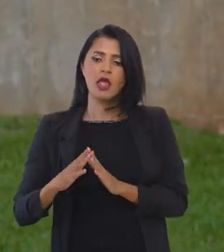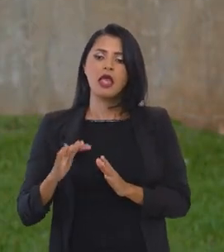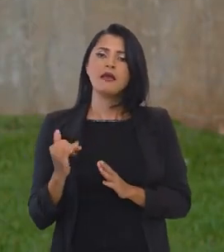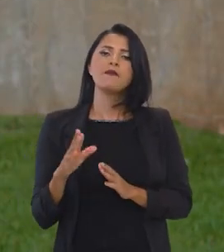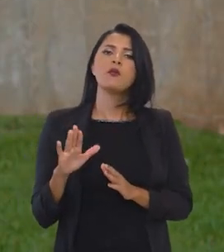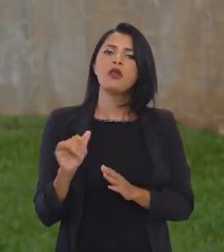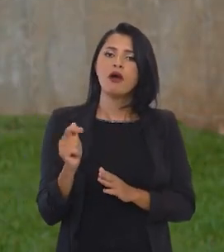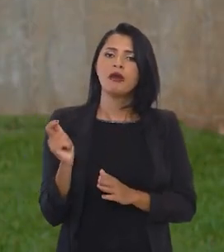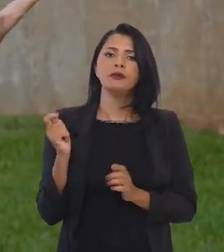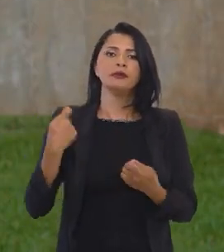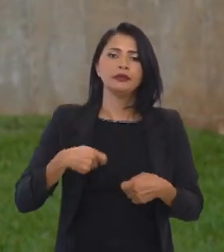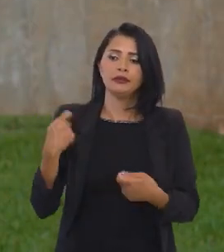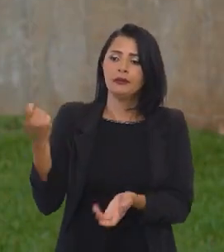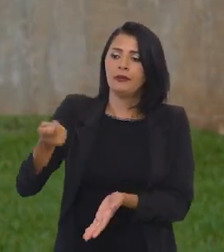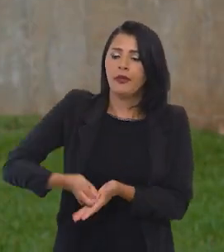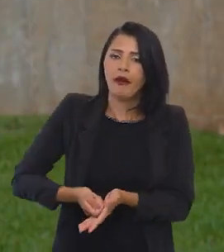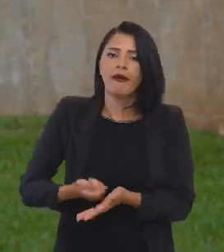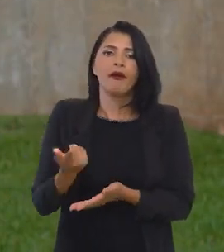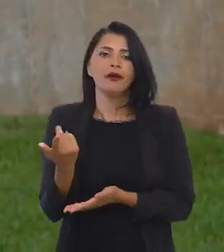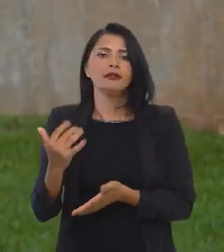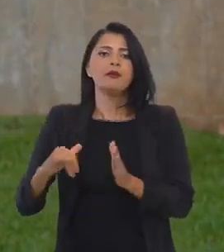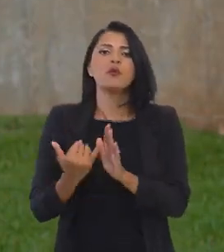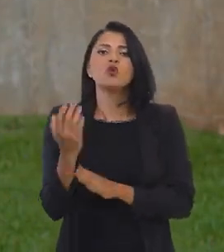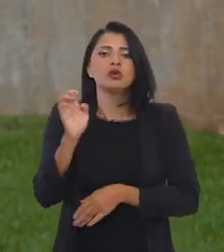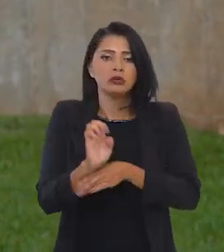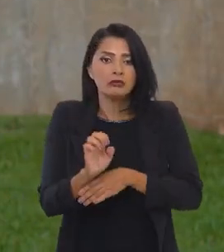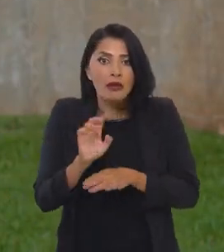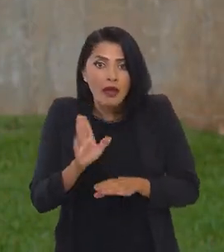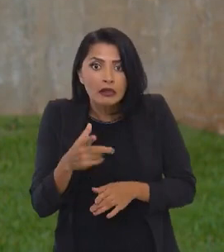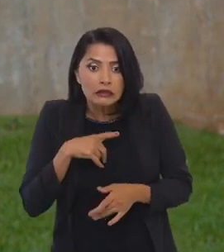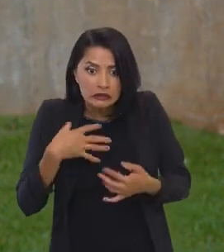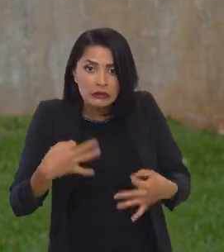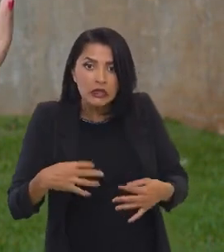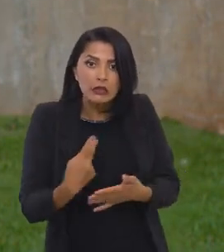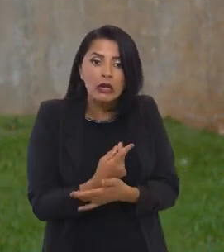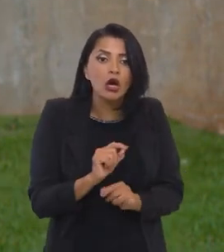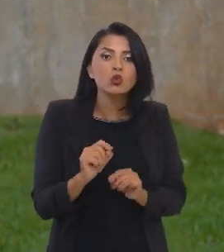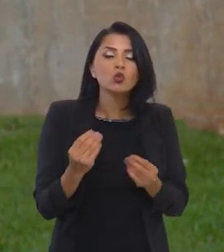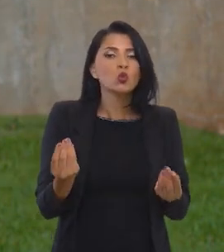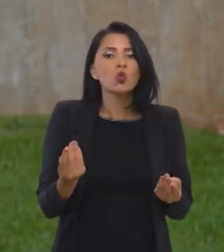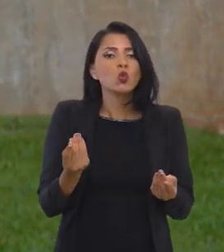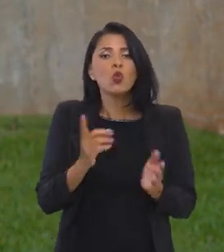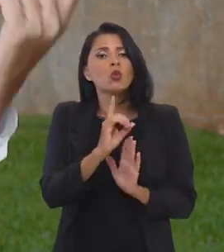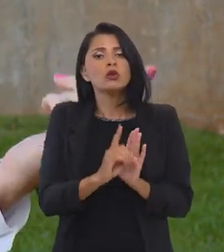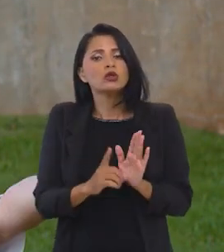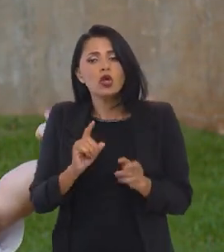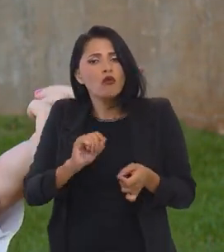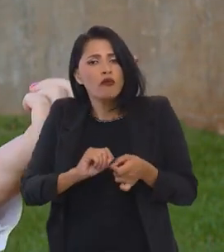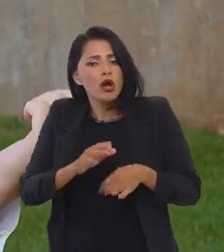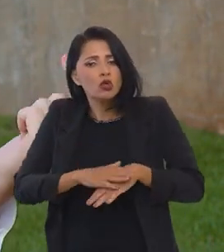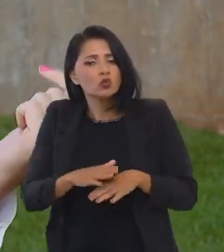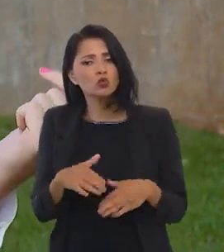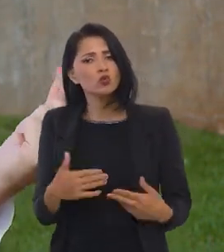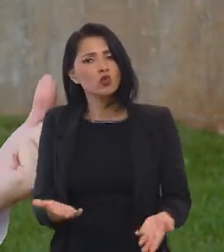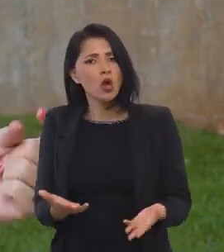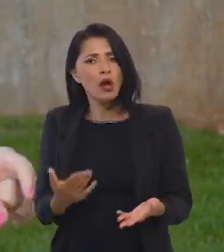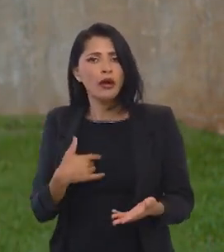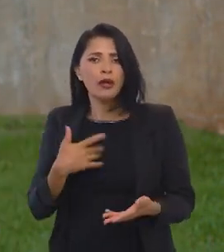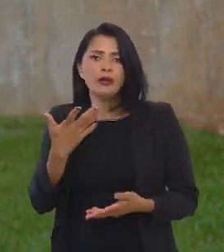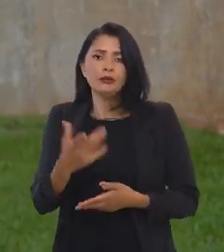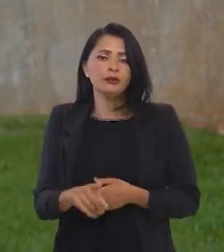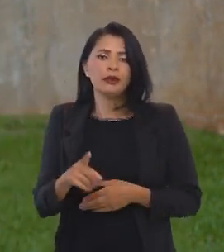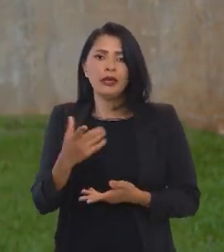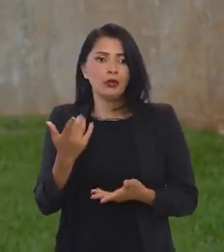transação imobiliária, por exemplo, que você tem que pagar o imposto estadual. É assim que paga? Está certo ou não está certo? Qual é a declaração que eu